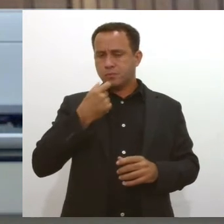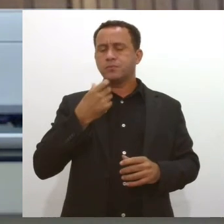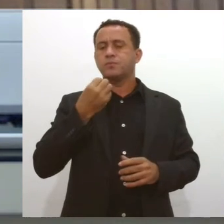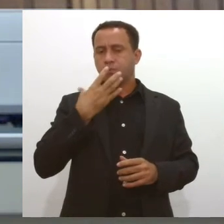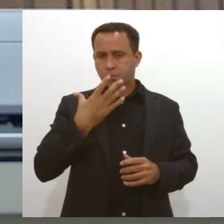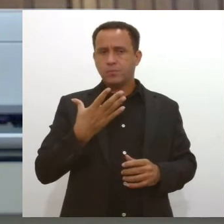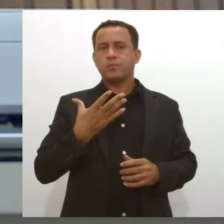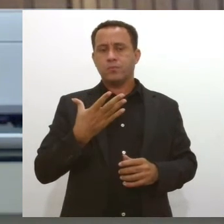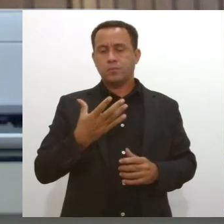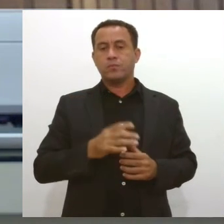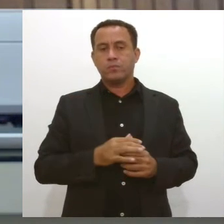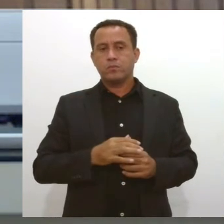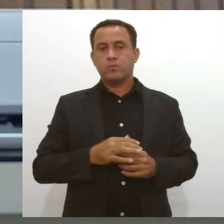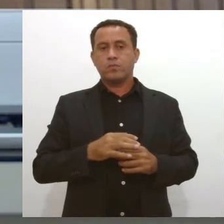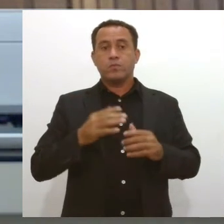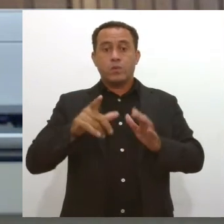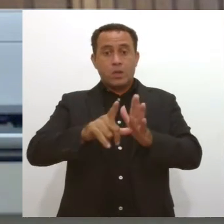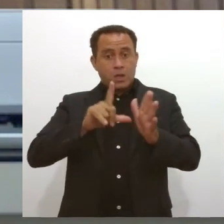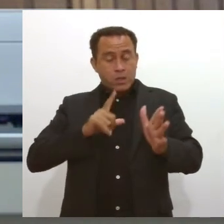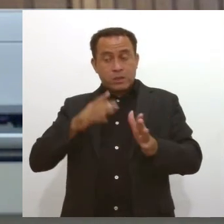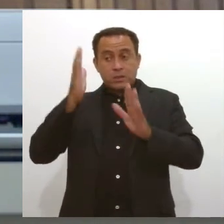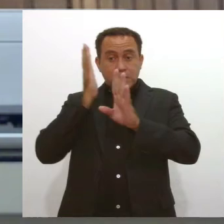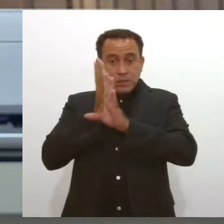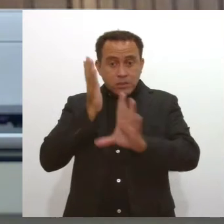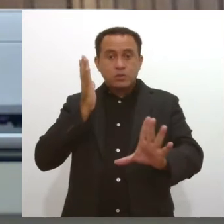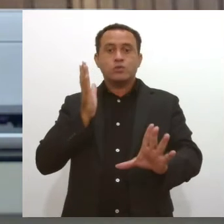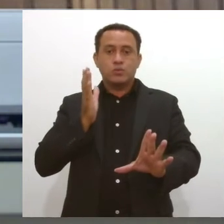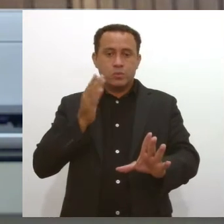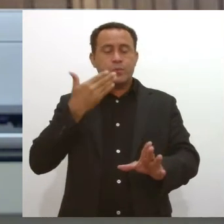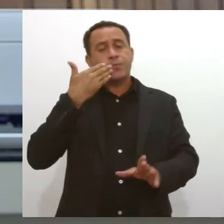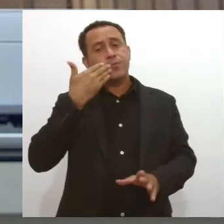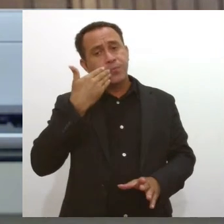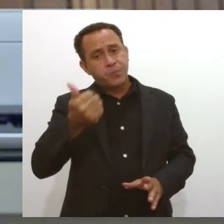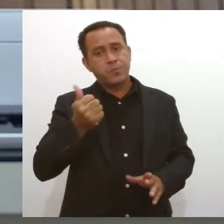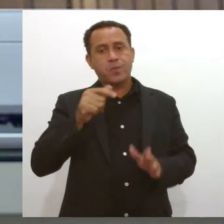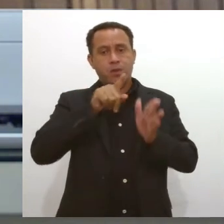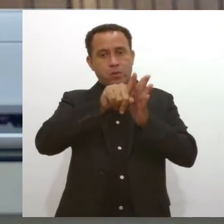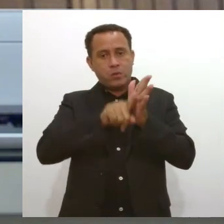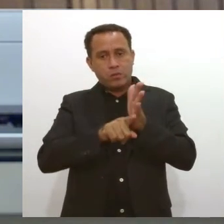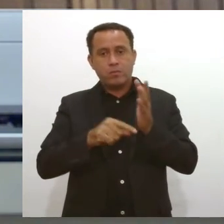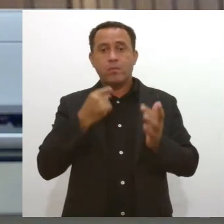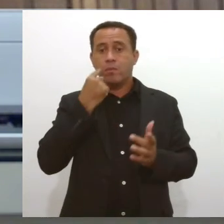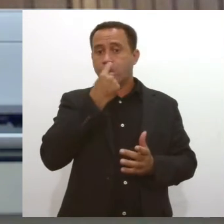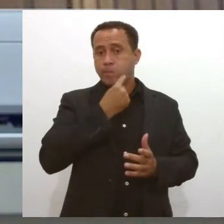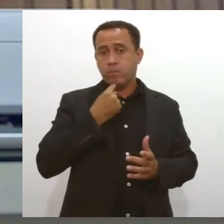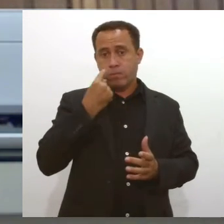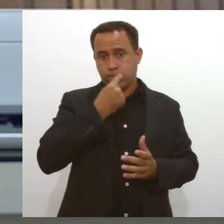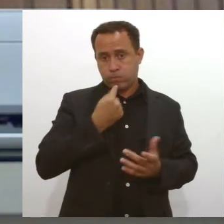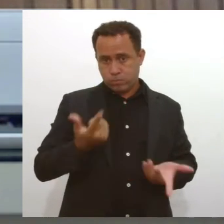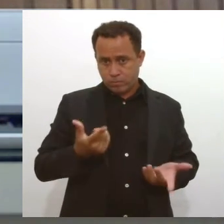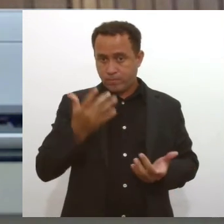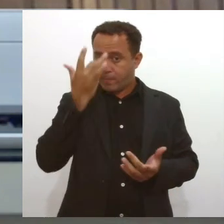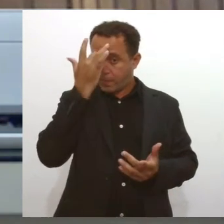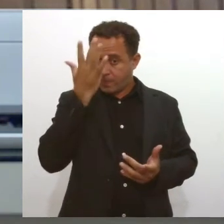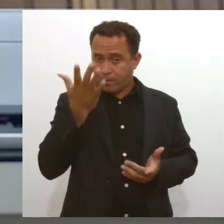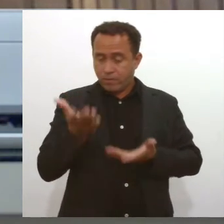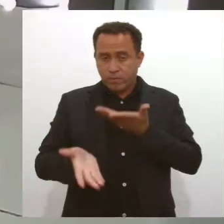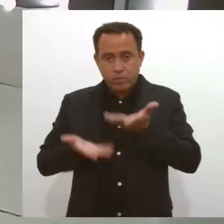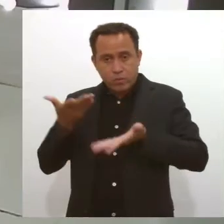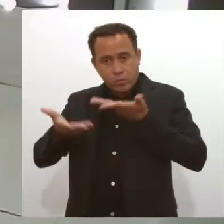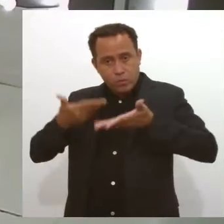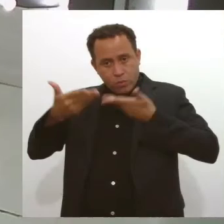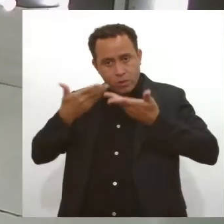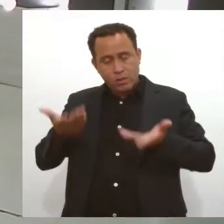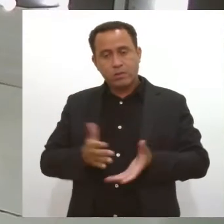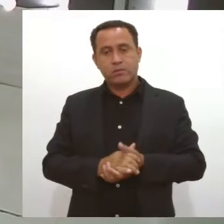não é pra ter medo, porque o quanto antes nós fizermos o diagnóstico melhor, e mais fácil, maior a chance de